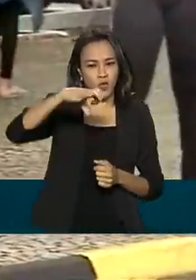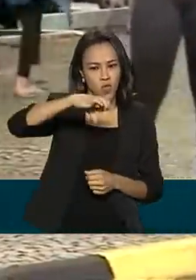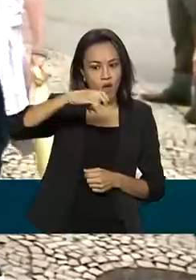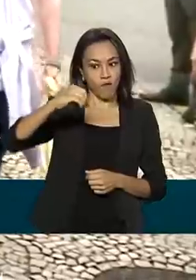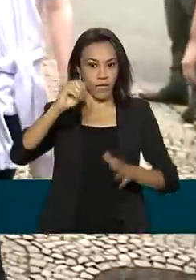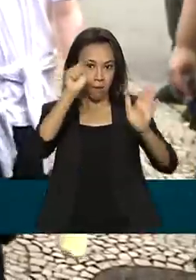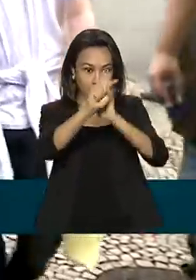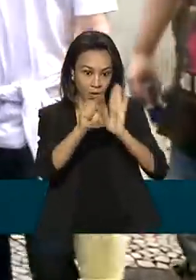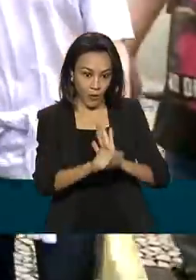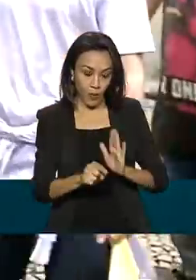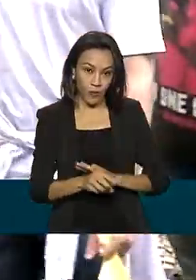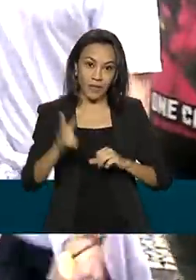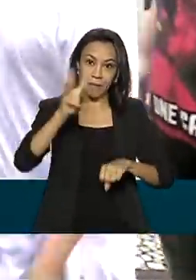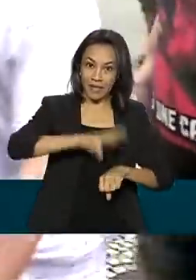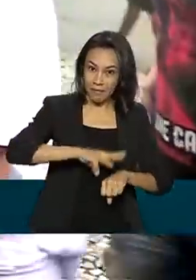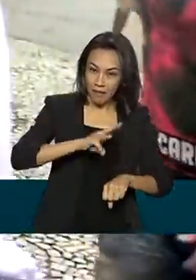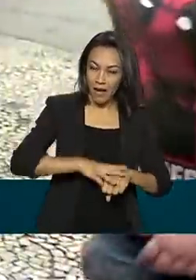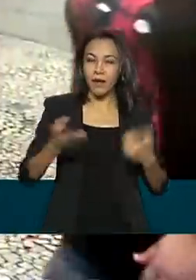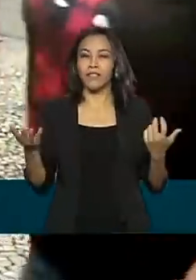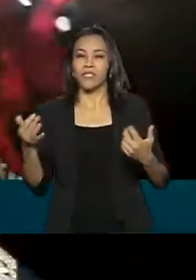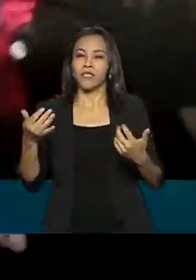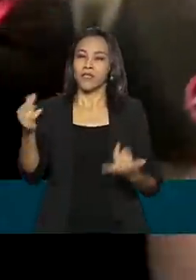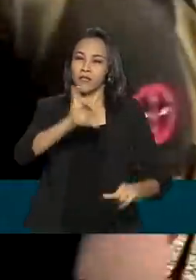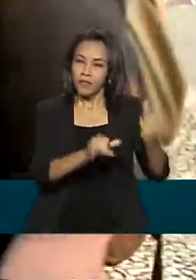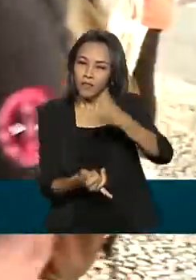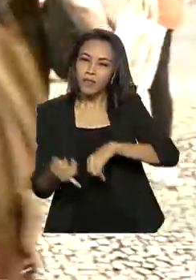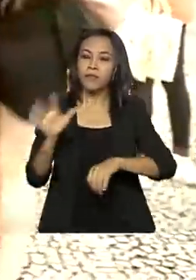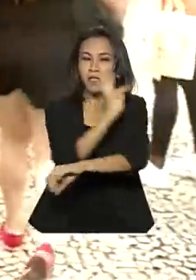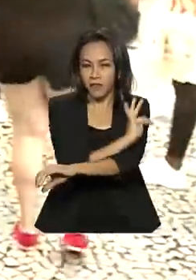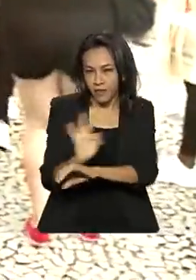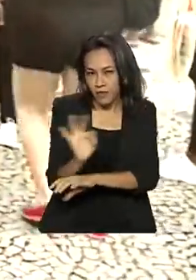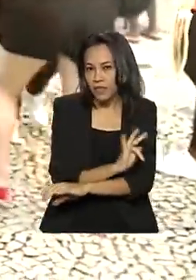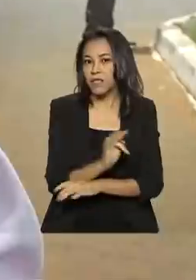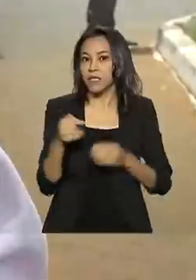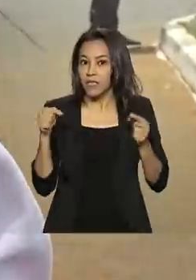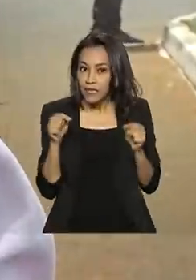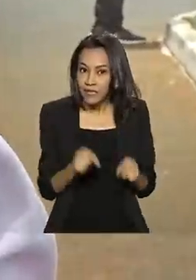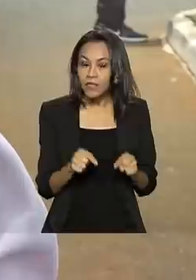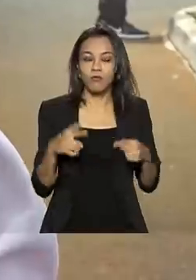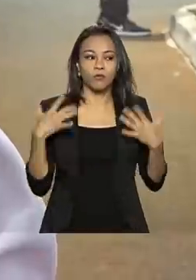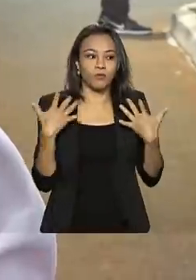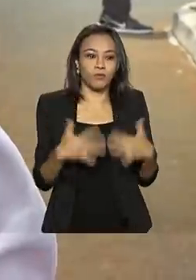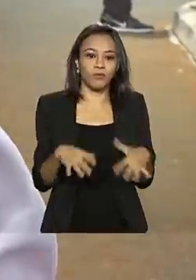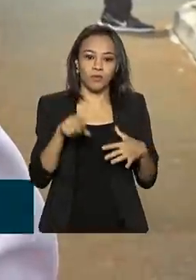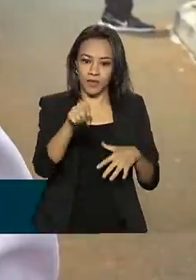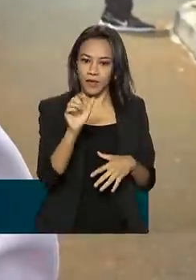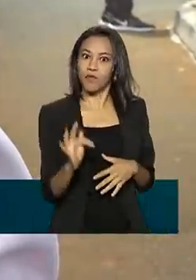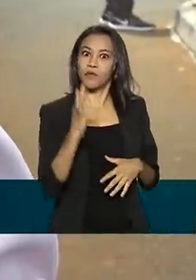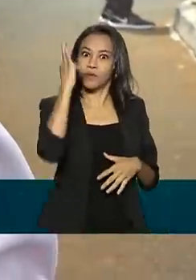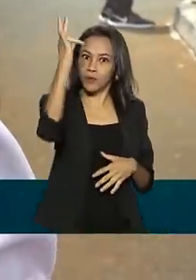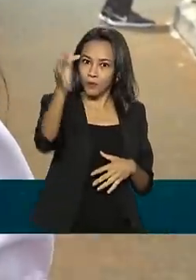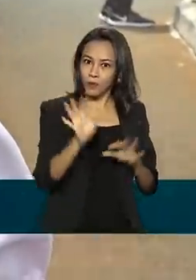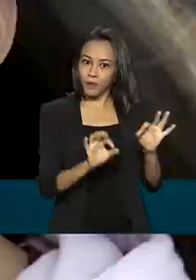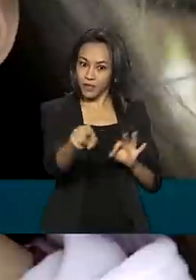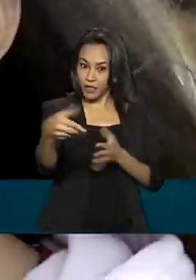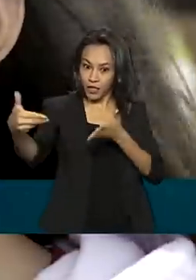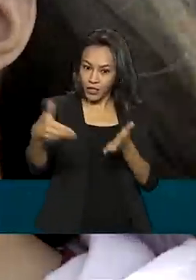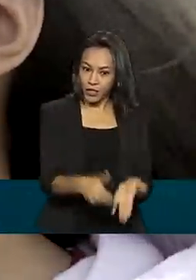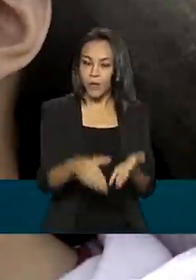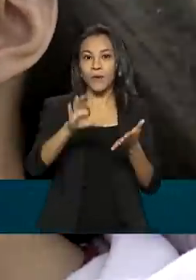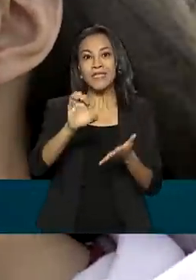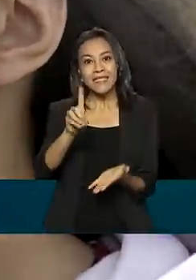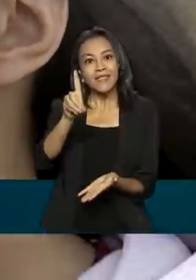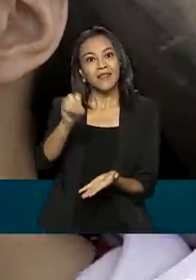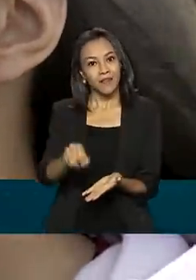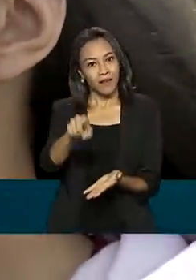questões de matemática e ciências da natureza pode determinar o futuro de candidatos como a Sabrina, que chegou cedo no local